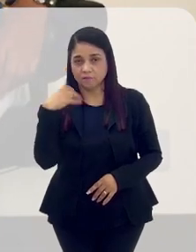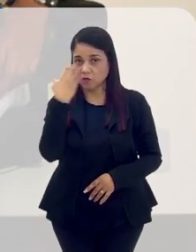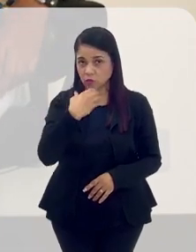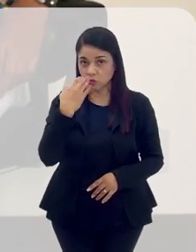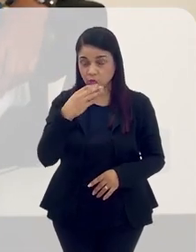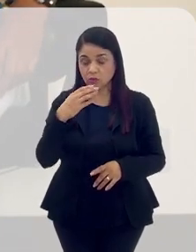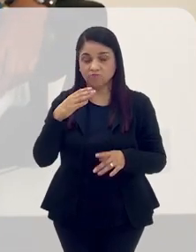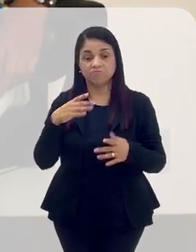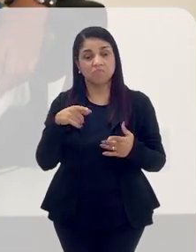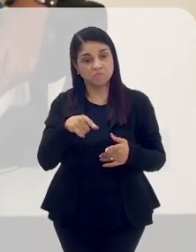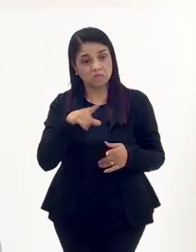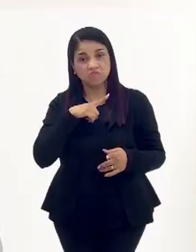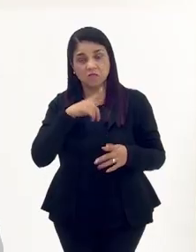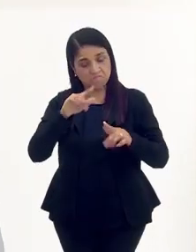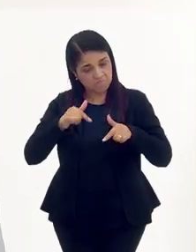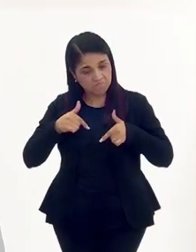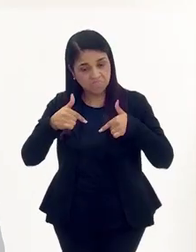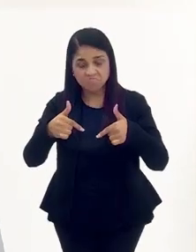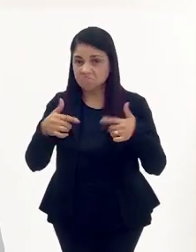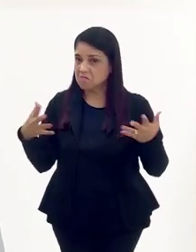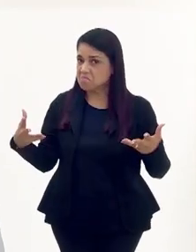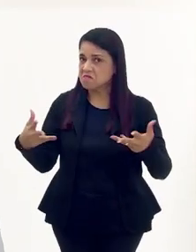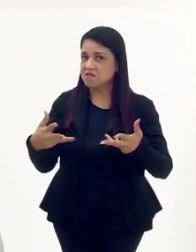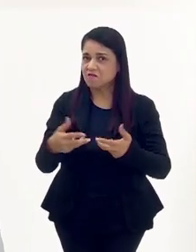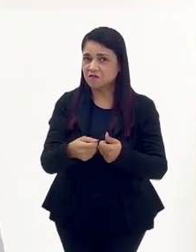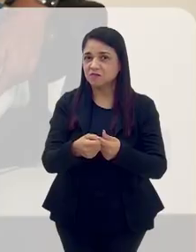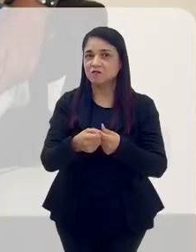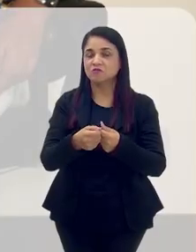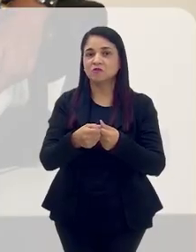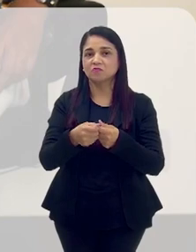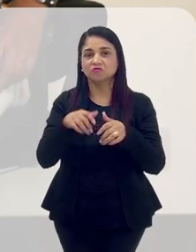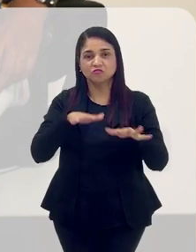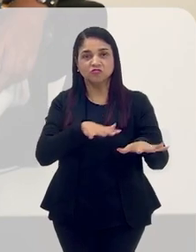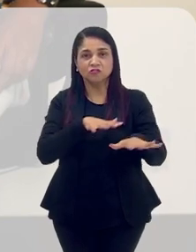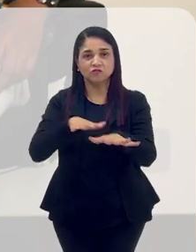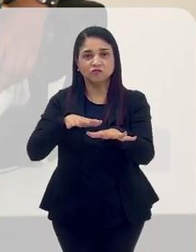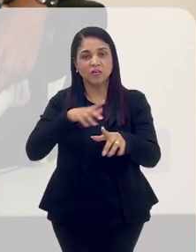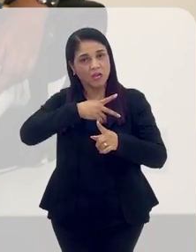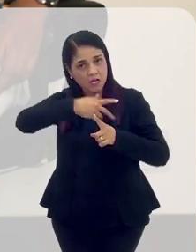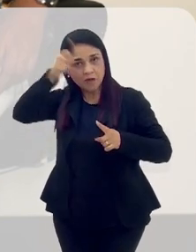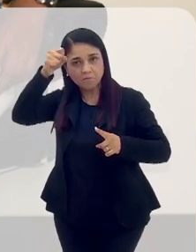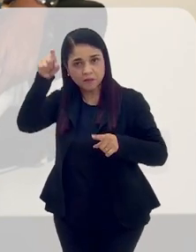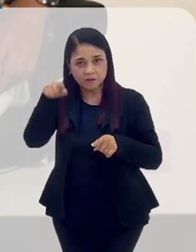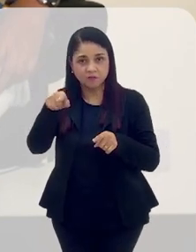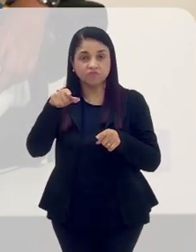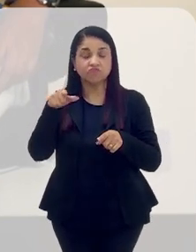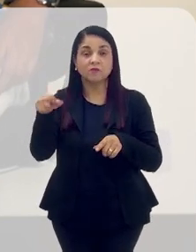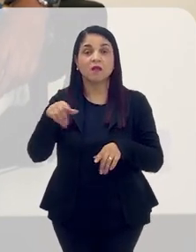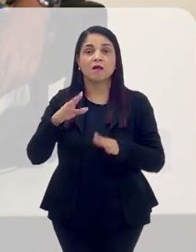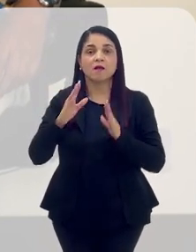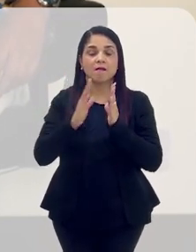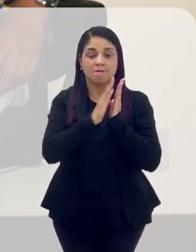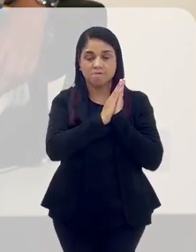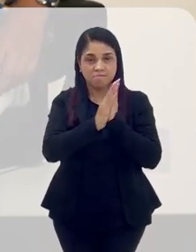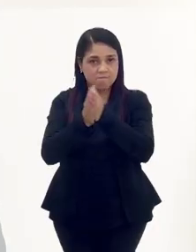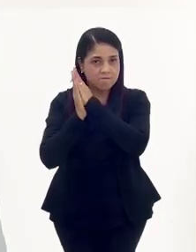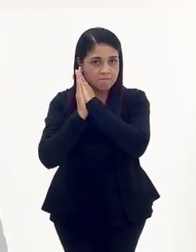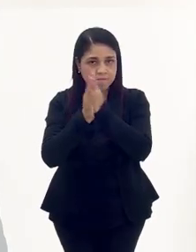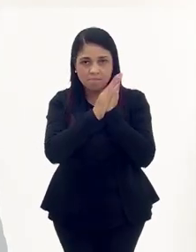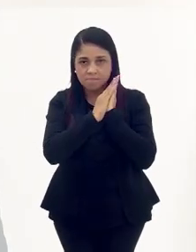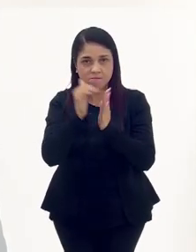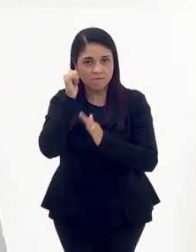gesto magnífico no desfile das campeãs. Como a mãe de santo dela estava assistindo